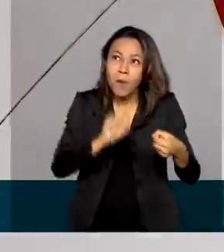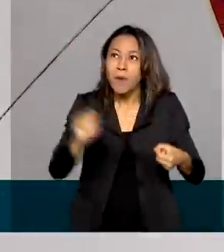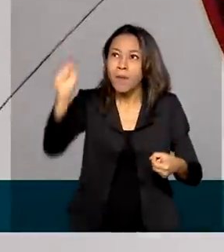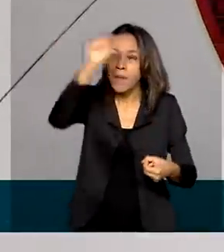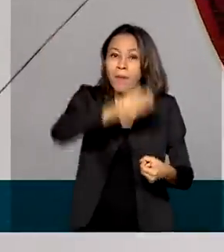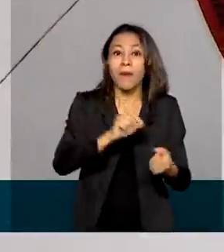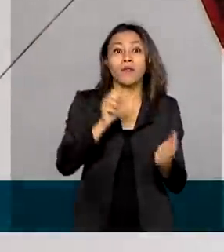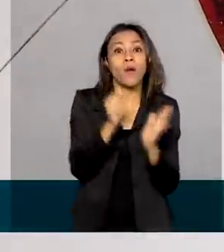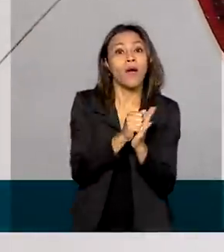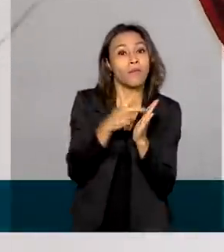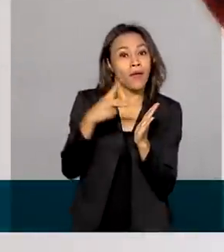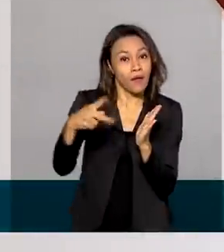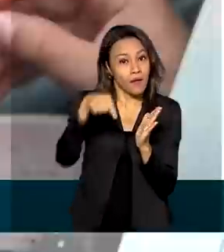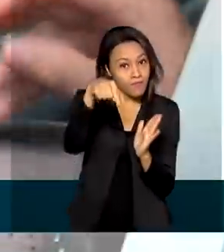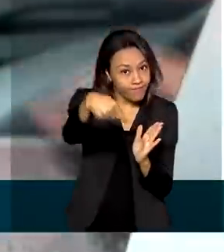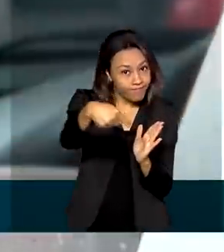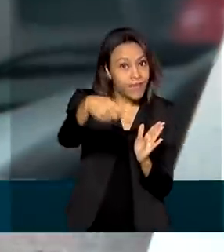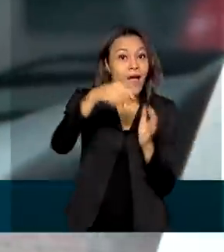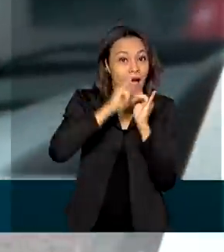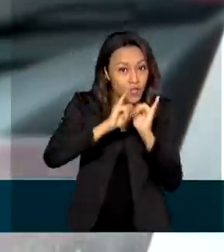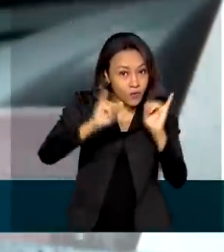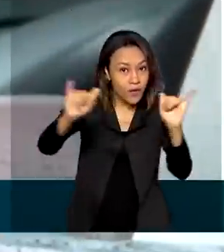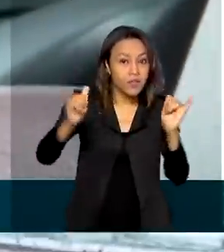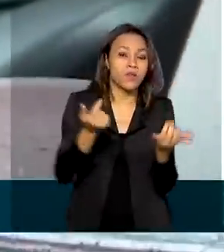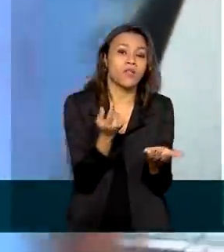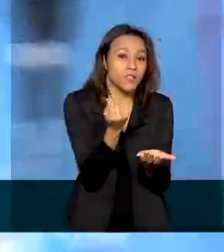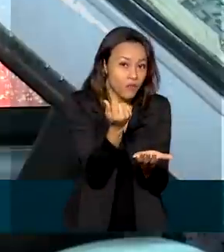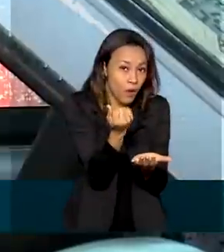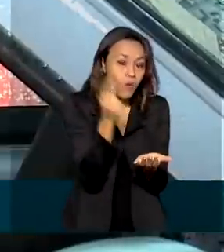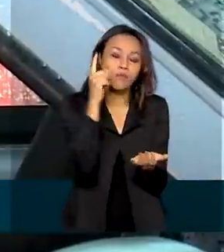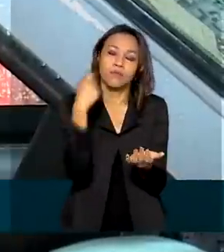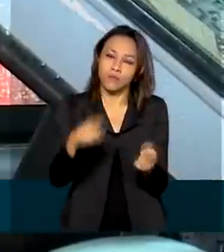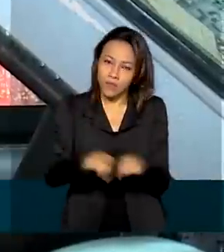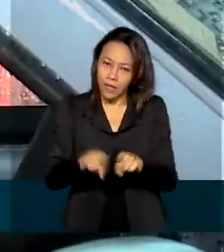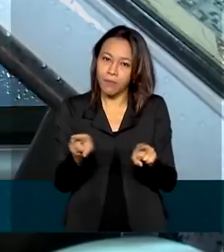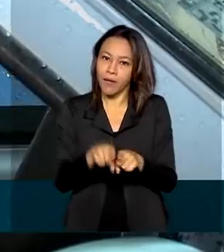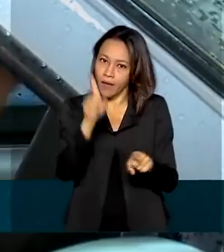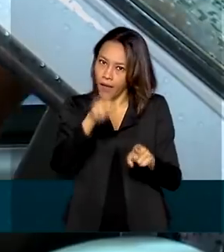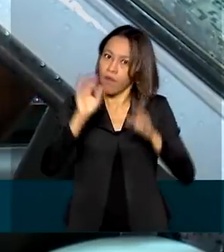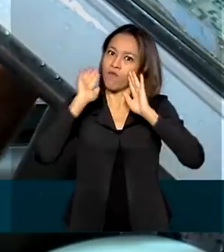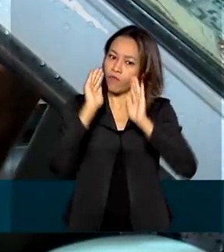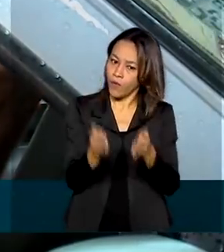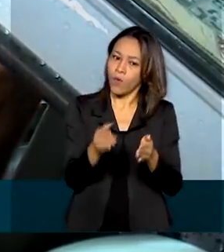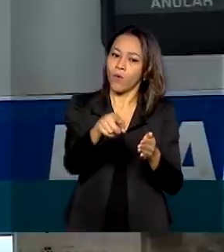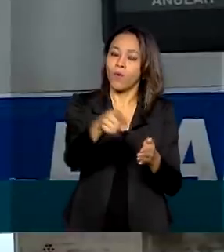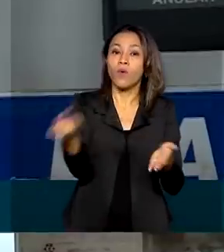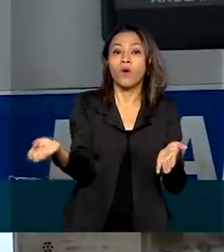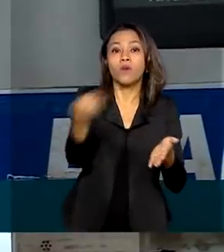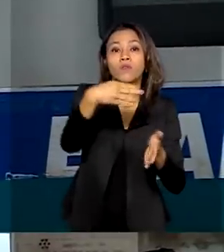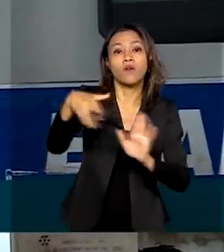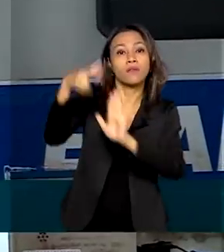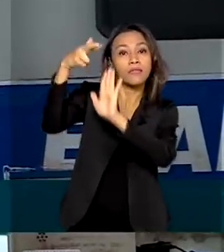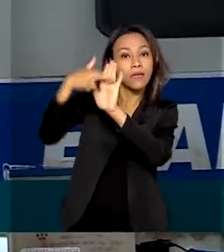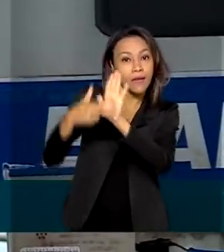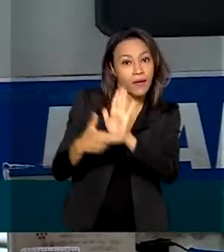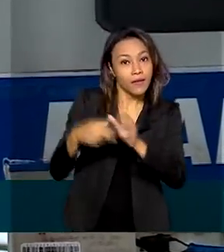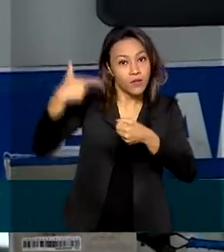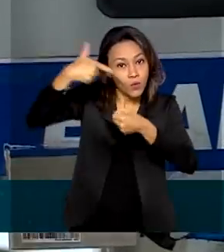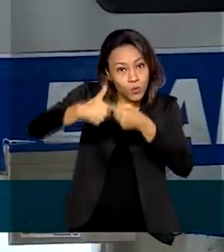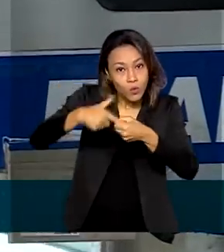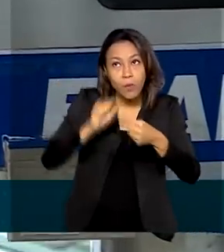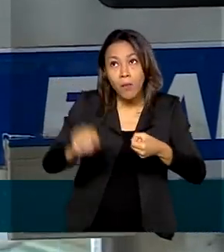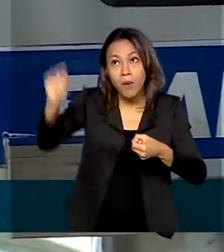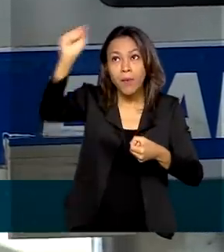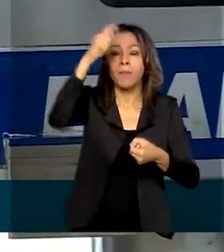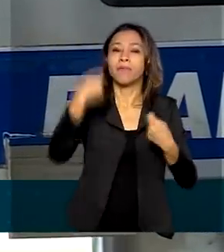aplicativo? A divulgação desses valores também é alvo do decreto. Com as novas regras, os postos terão de